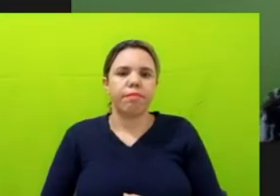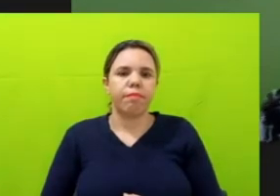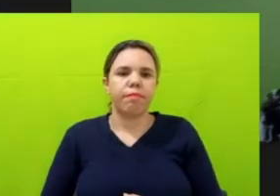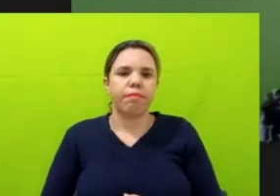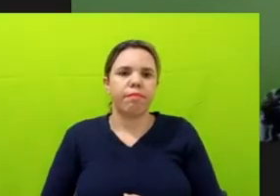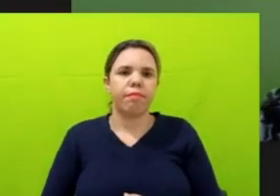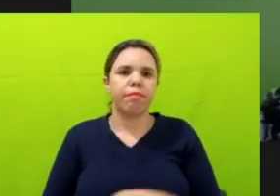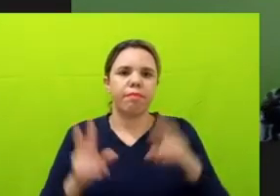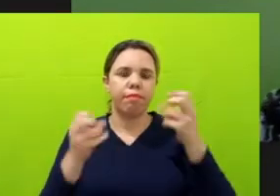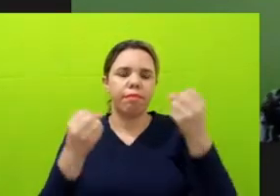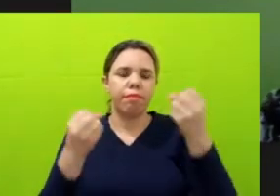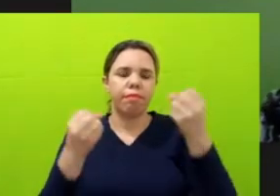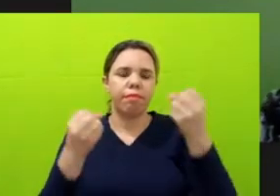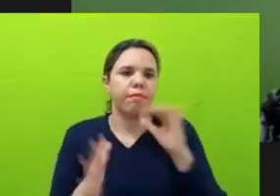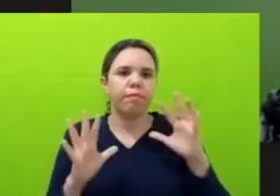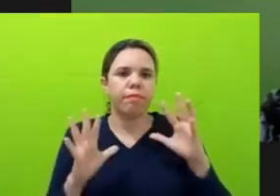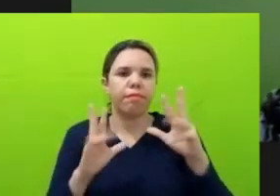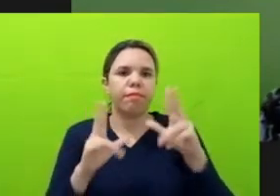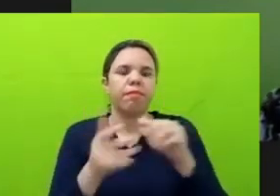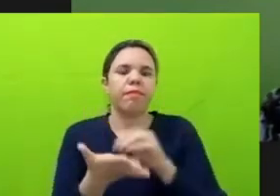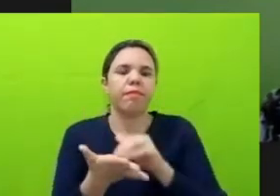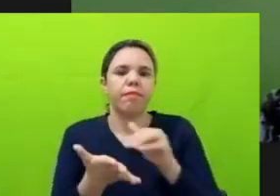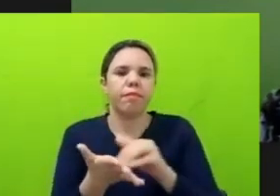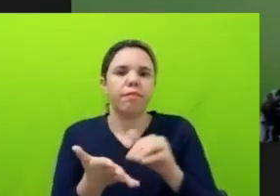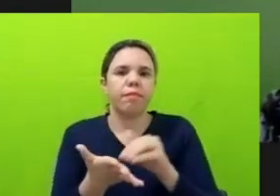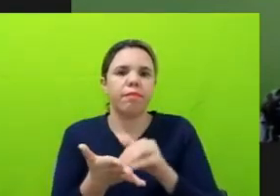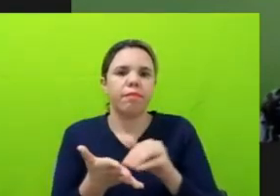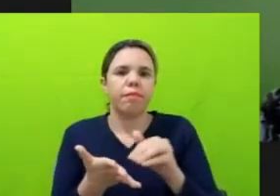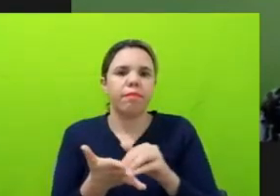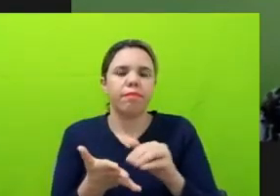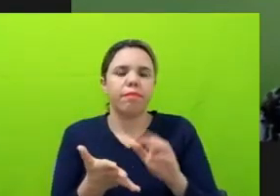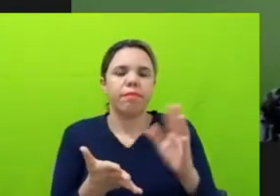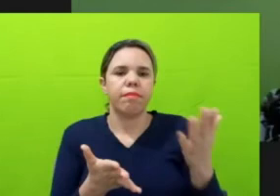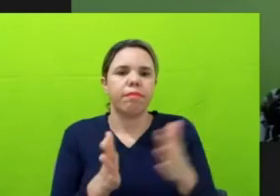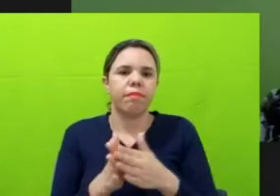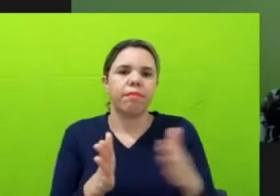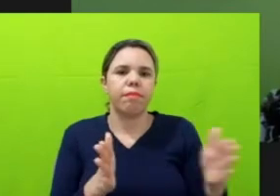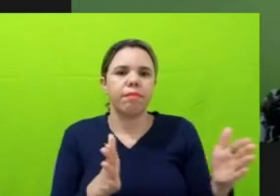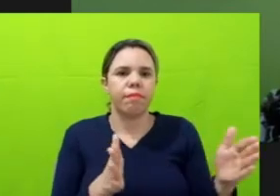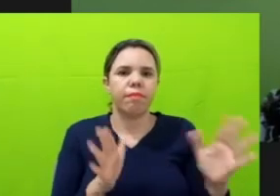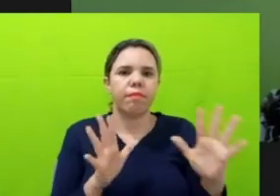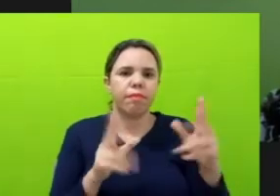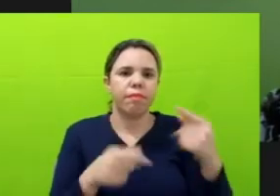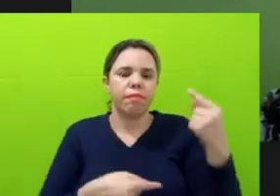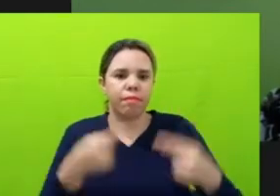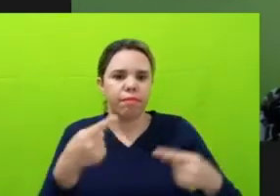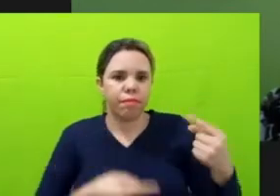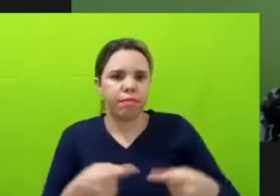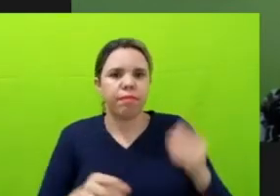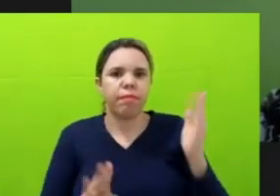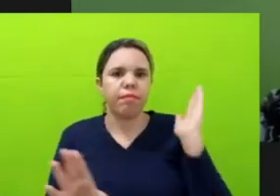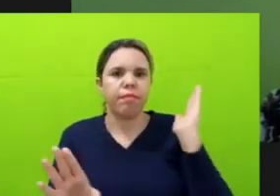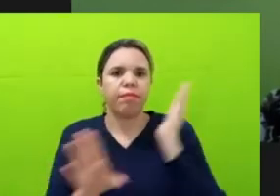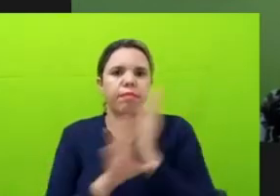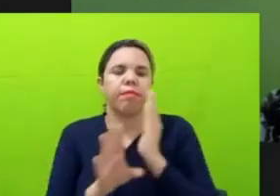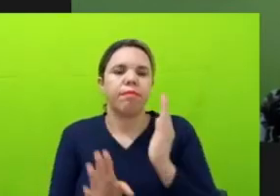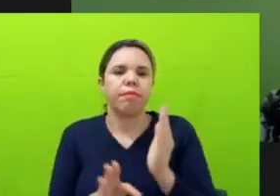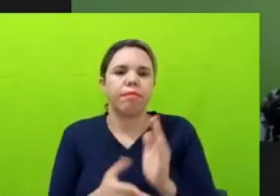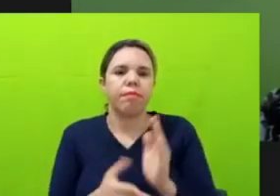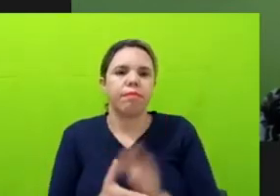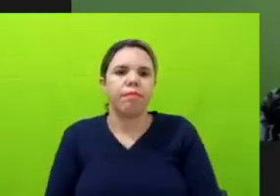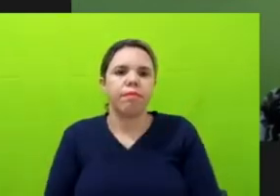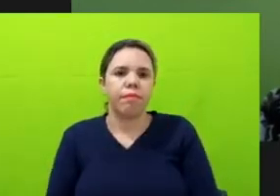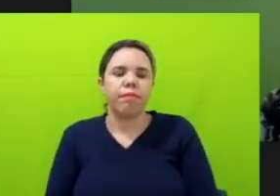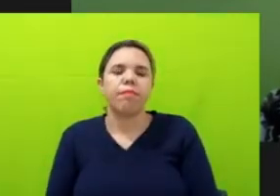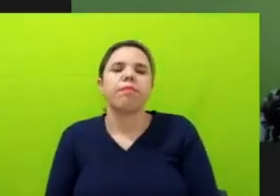secretarias que a gente recorreu, linka tudo, tudo de política que a gente achou, é, é, eu acho que é, vai ser